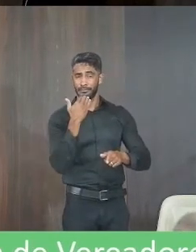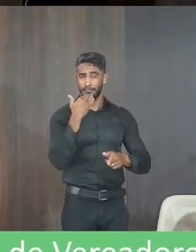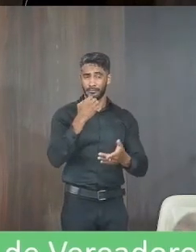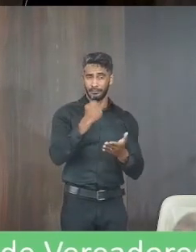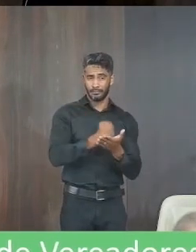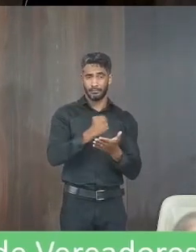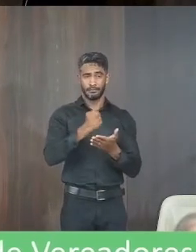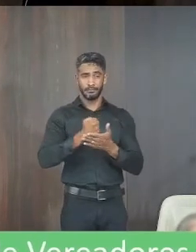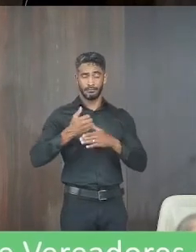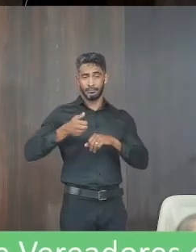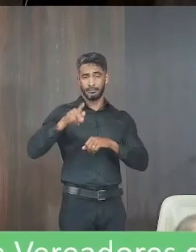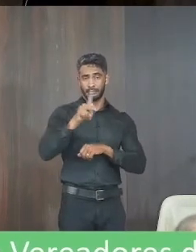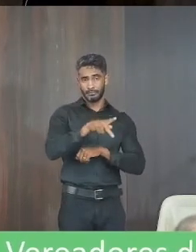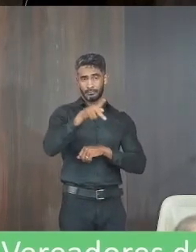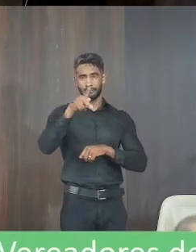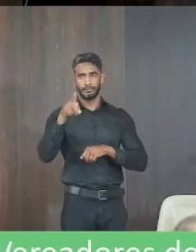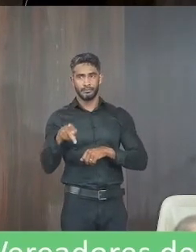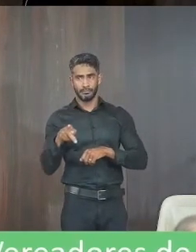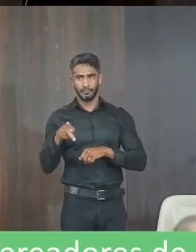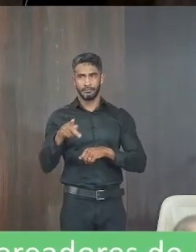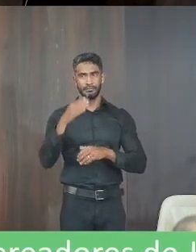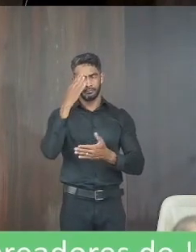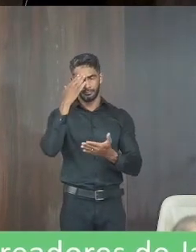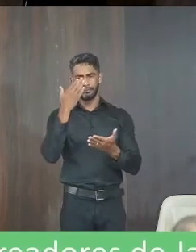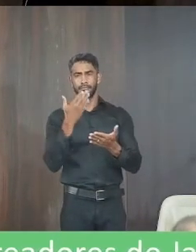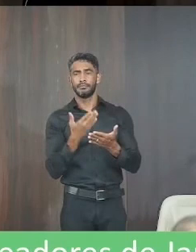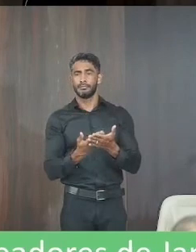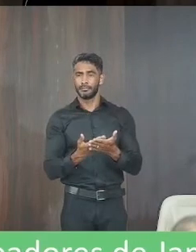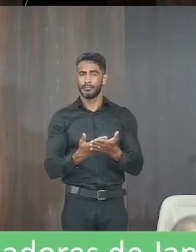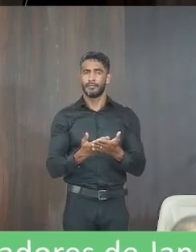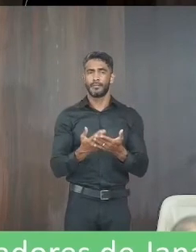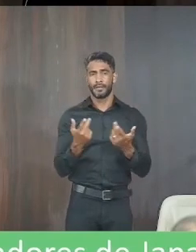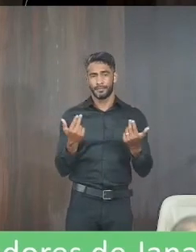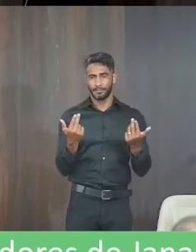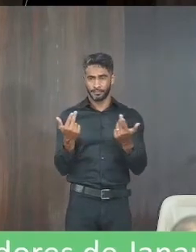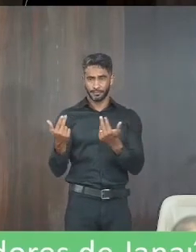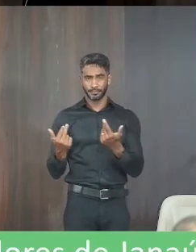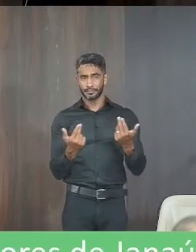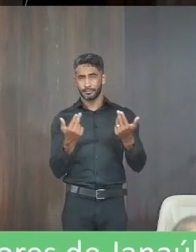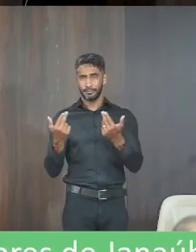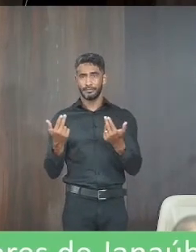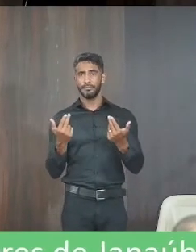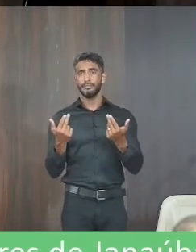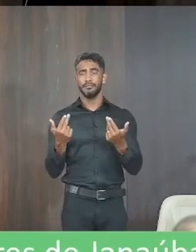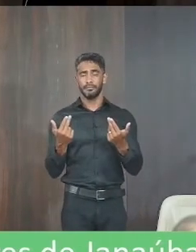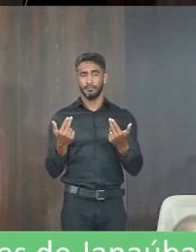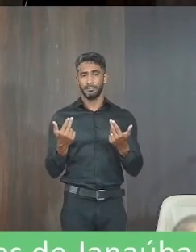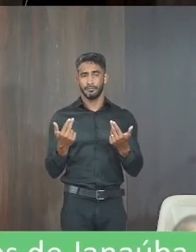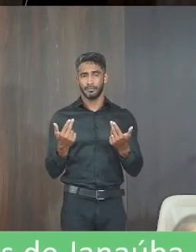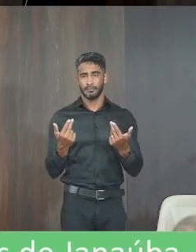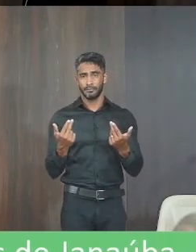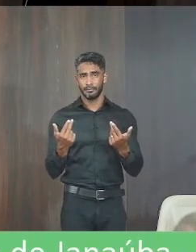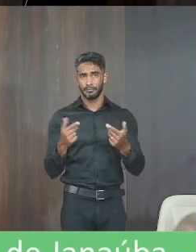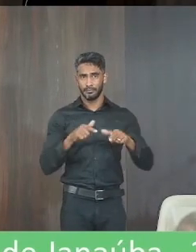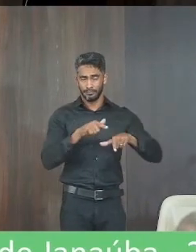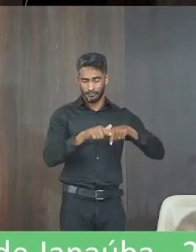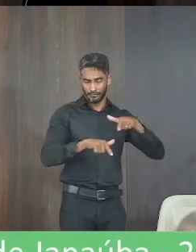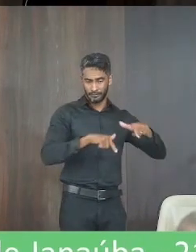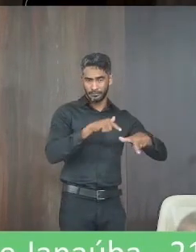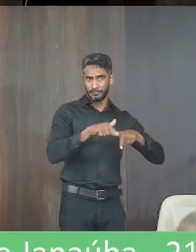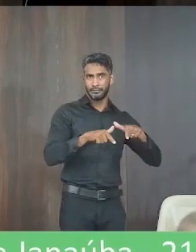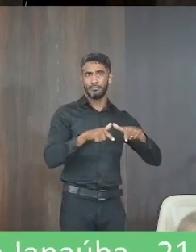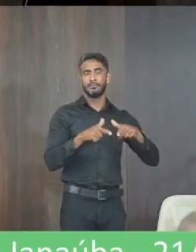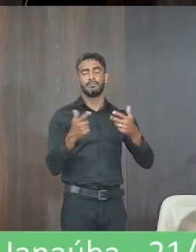contratar para professor creio eu que igualmente segundo os servidores